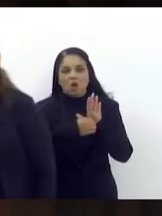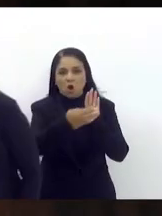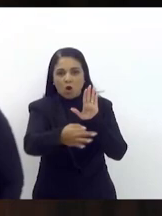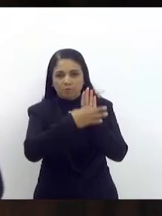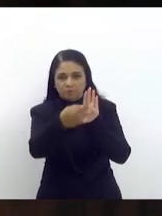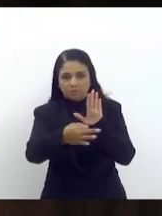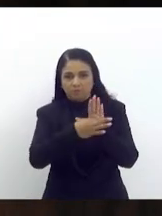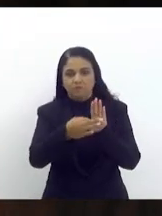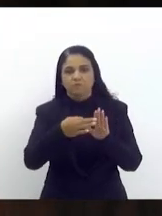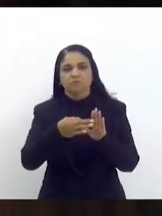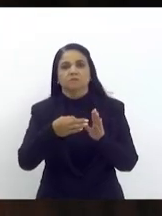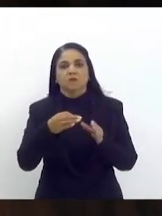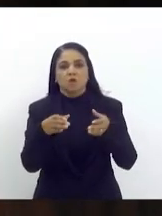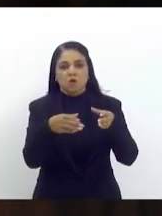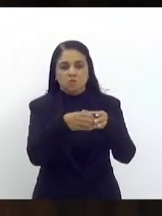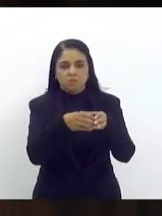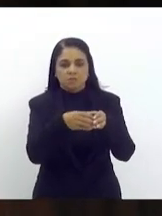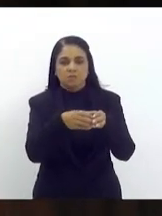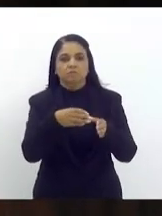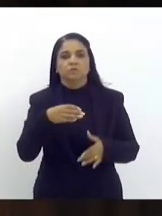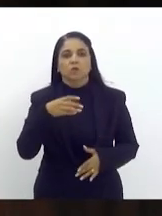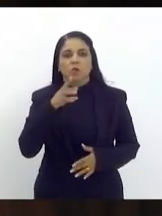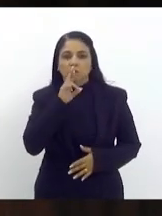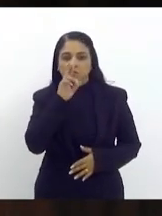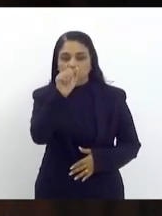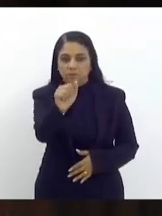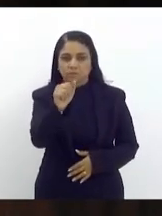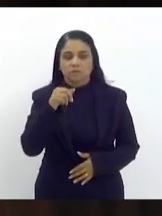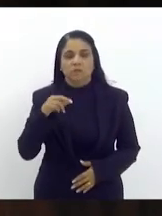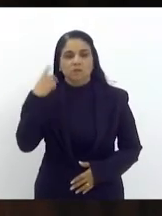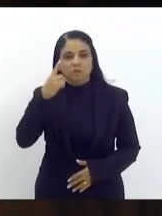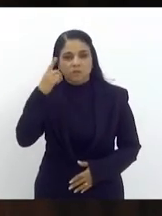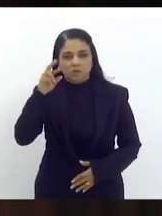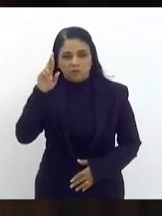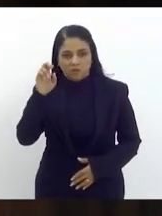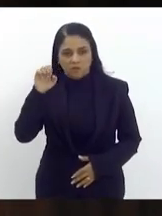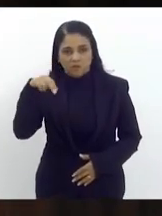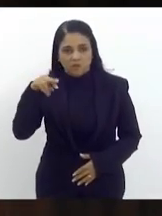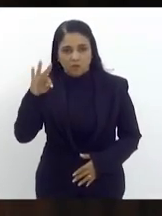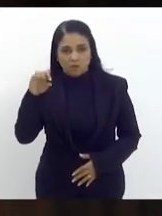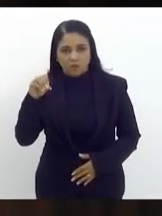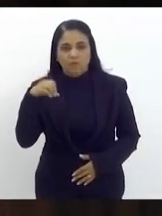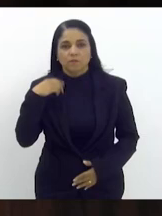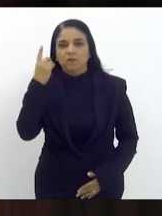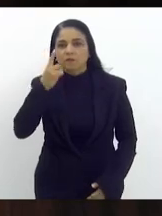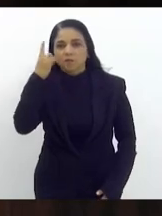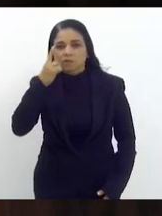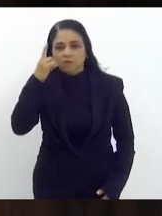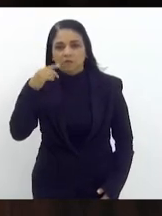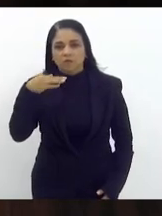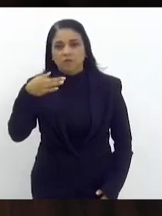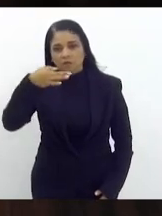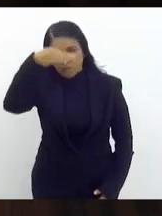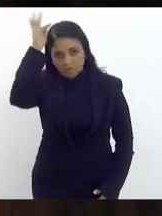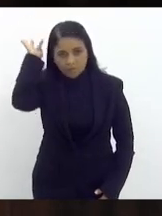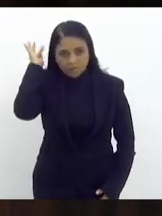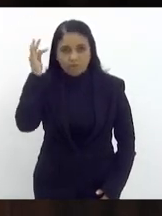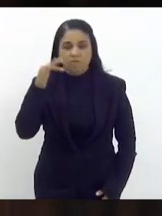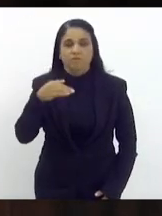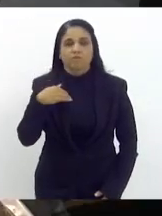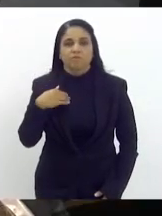deputado Renato Miranda deputado Fred Pacheco